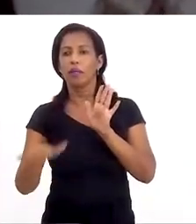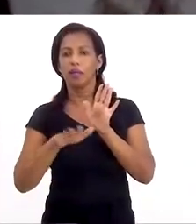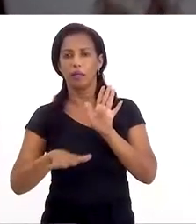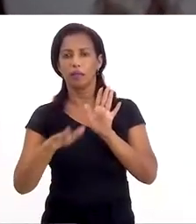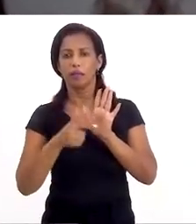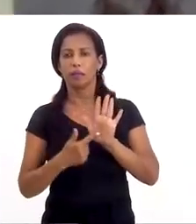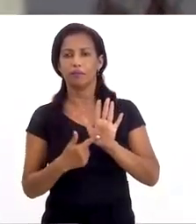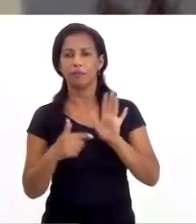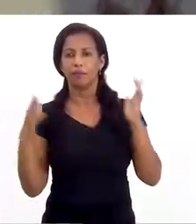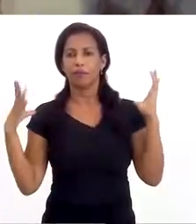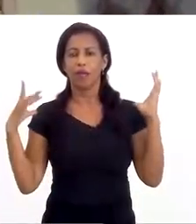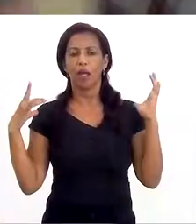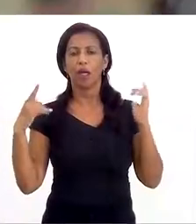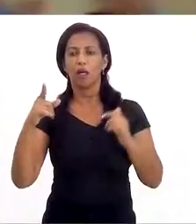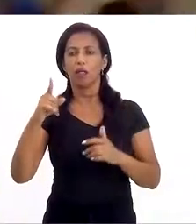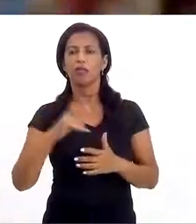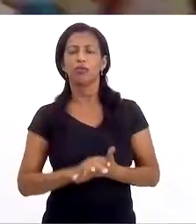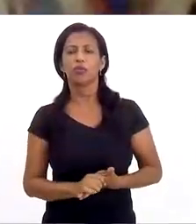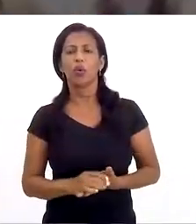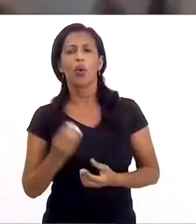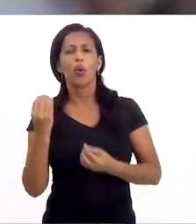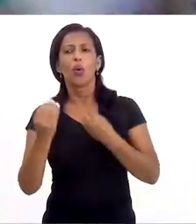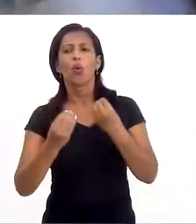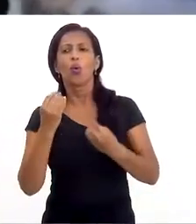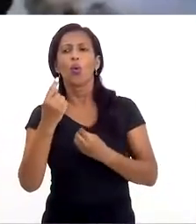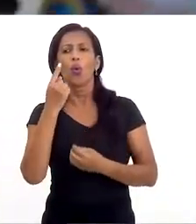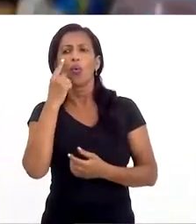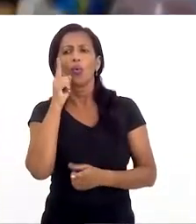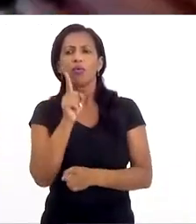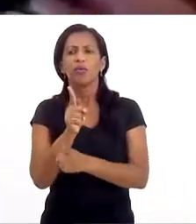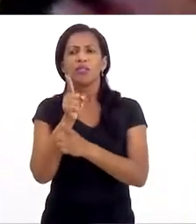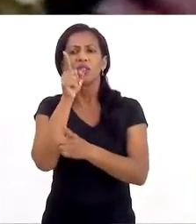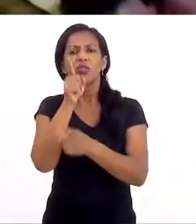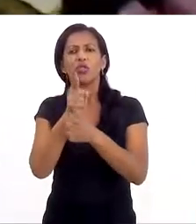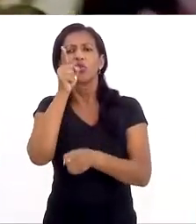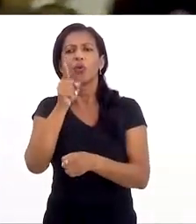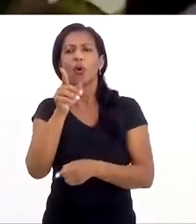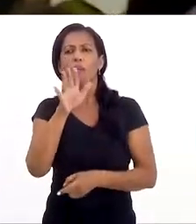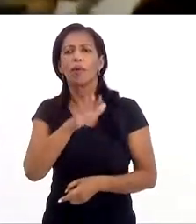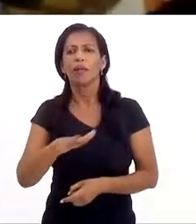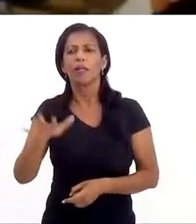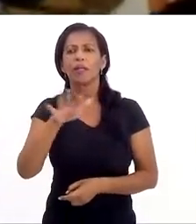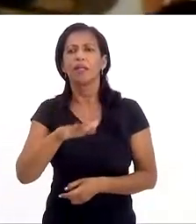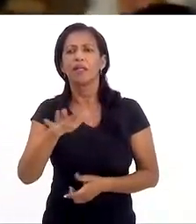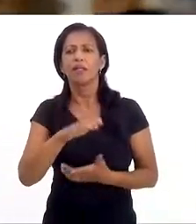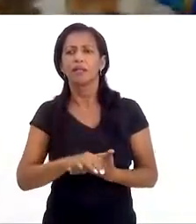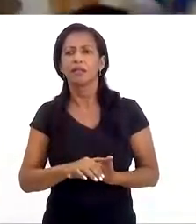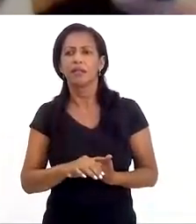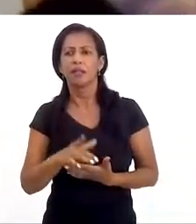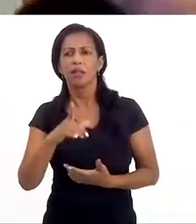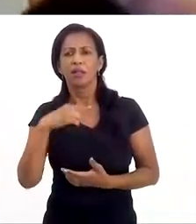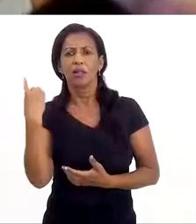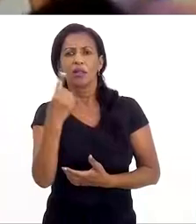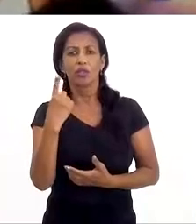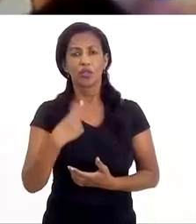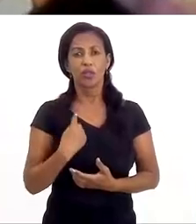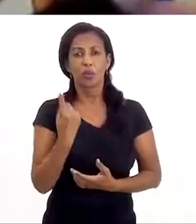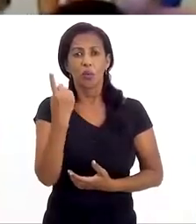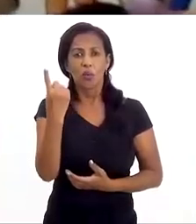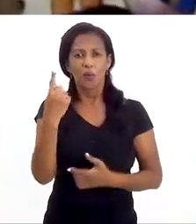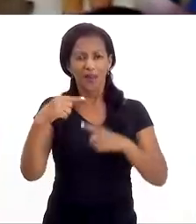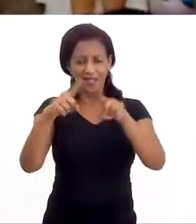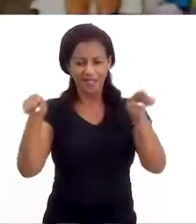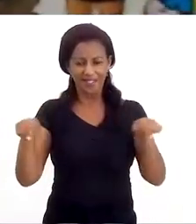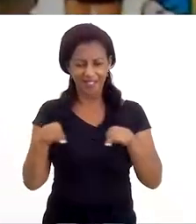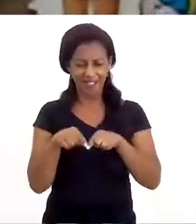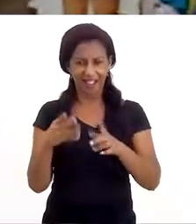parte do projeto Anjos, Priscila. Como é que se identifica uma criança com abuso, que está sendo abusada? Aqui nós estamos retratando, por